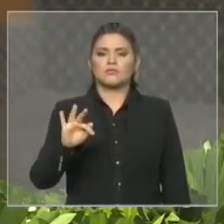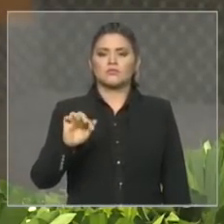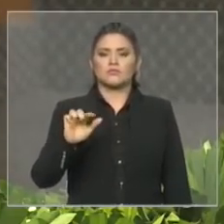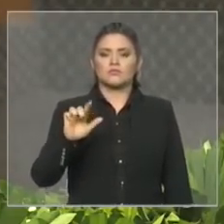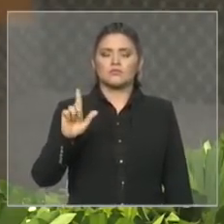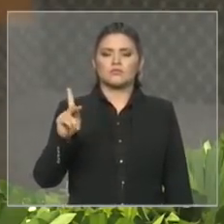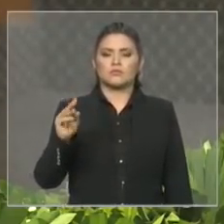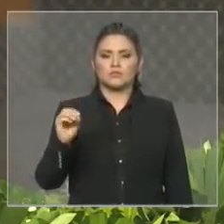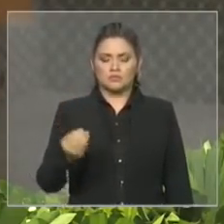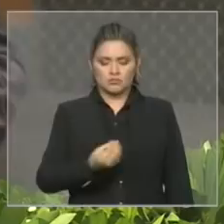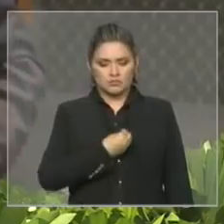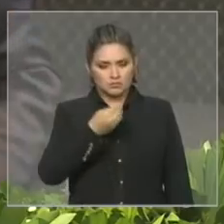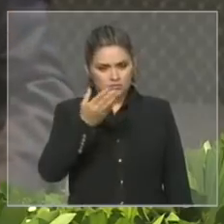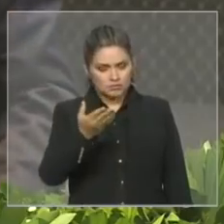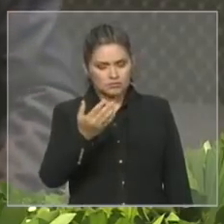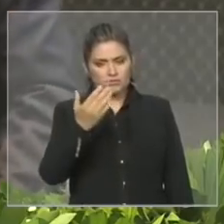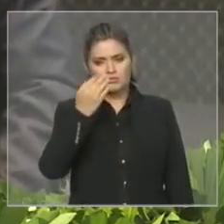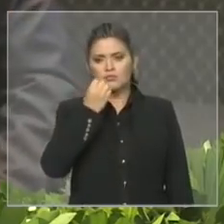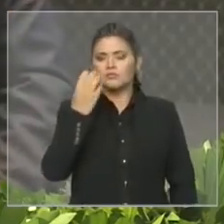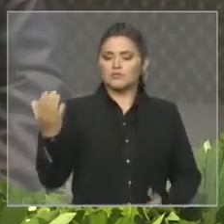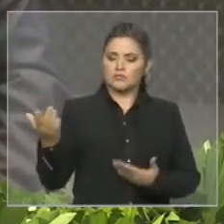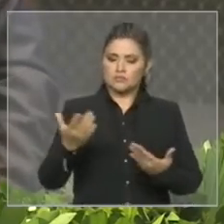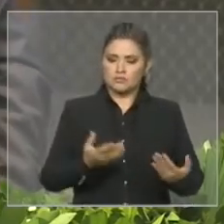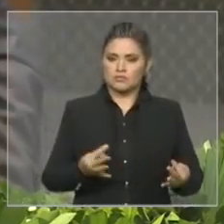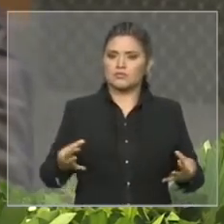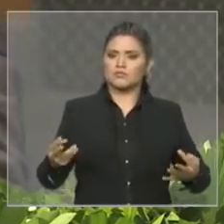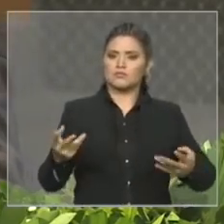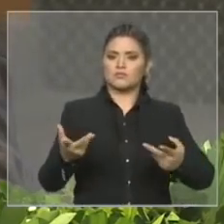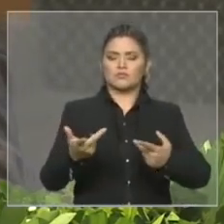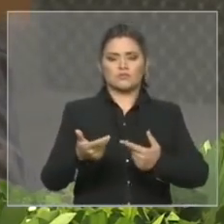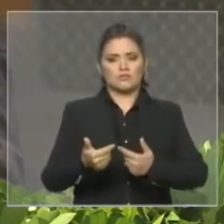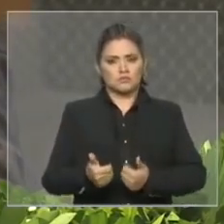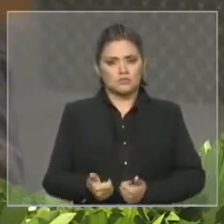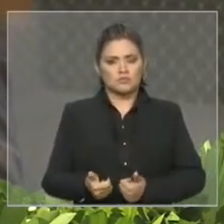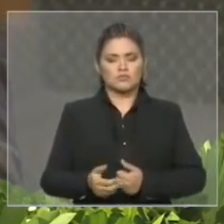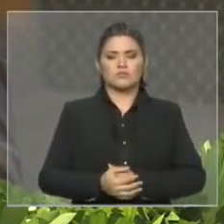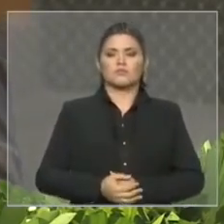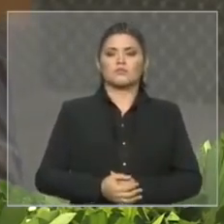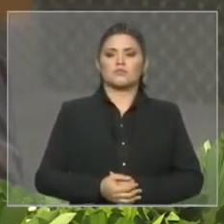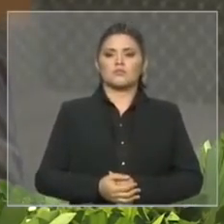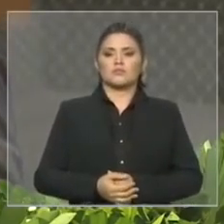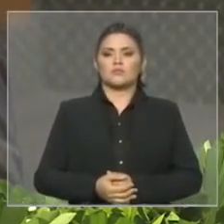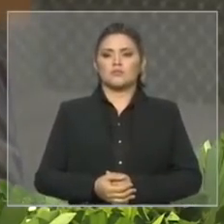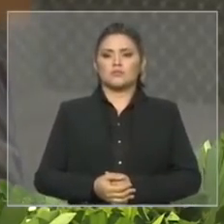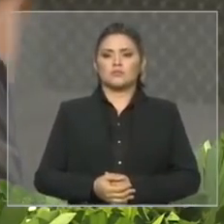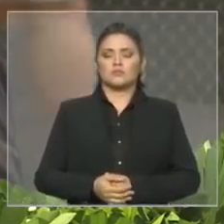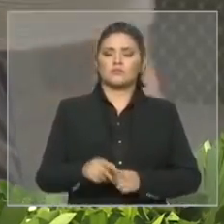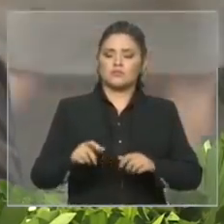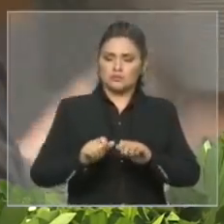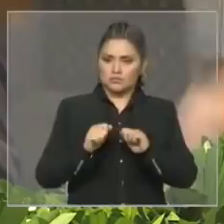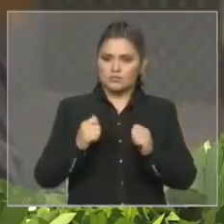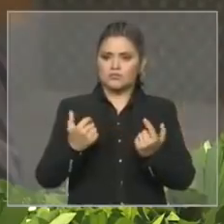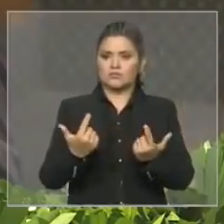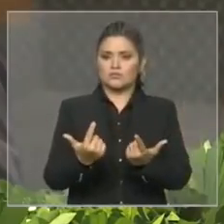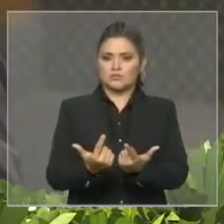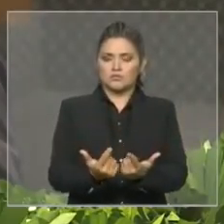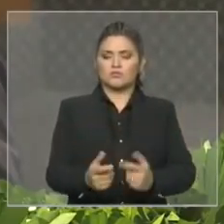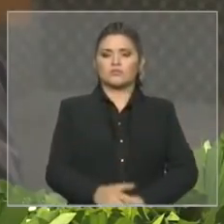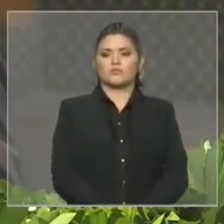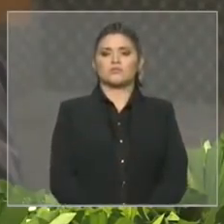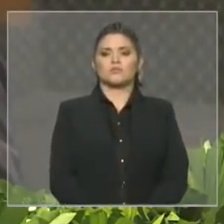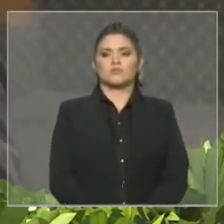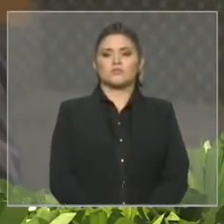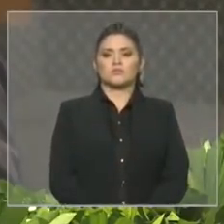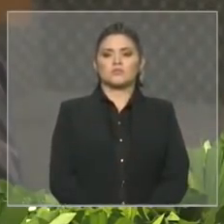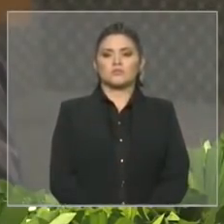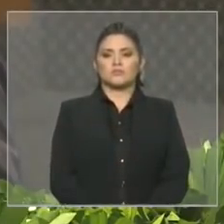meus cumprimentos muito especiais a todos os integrantes dessa Igreja Assembleia Legislativa. Agradeço